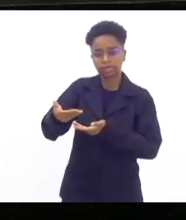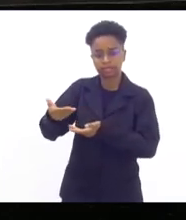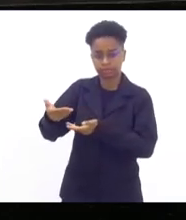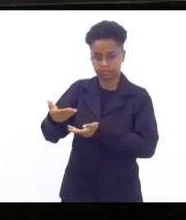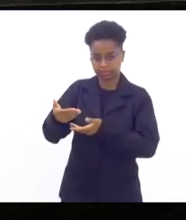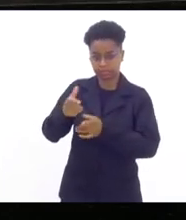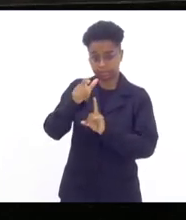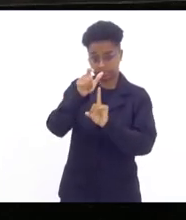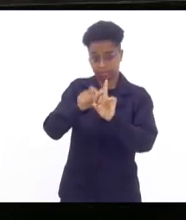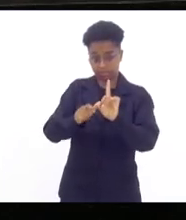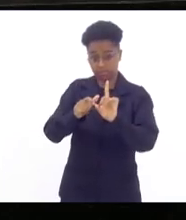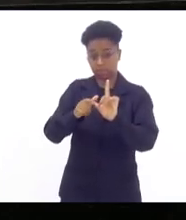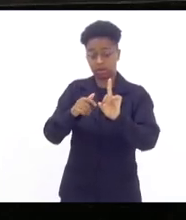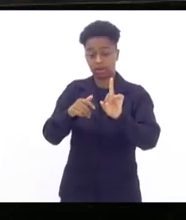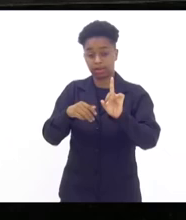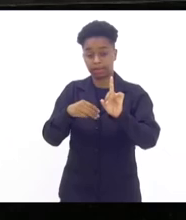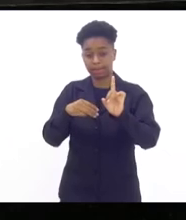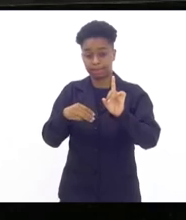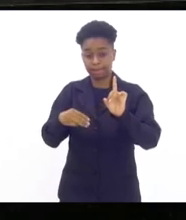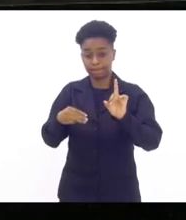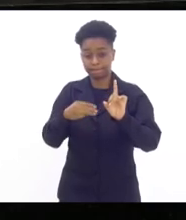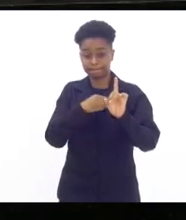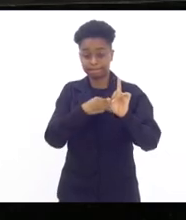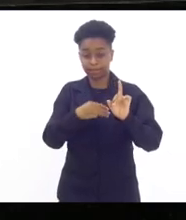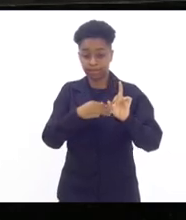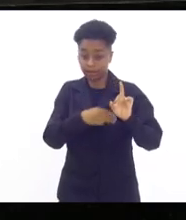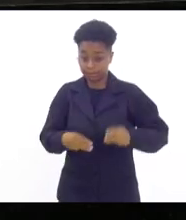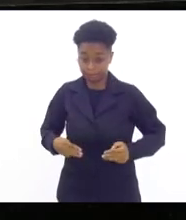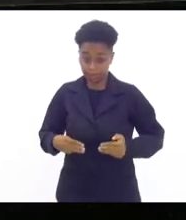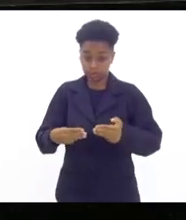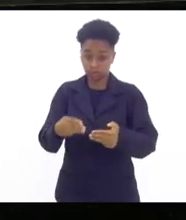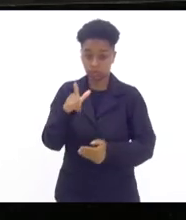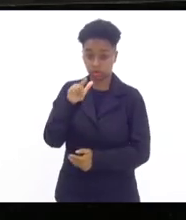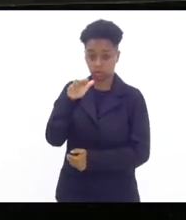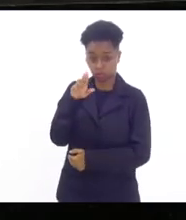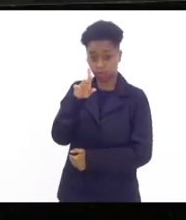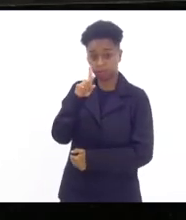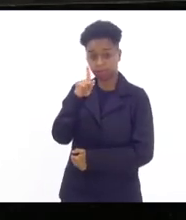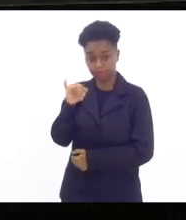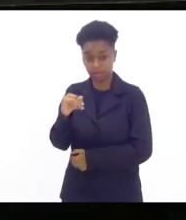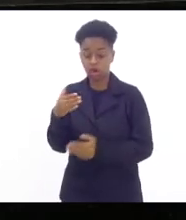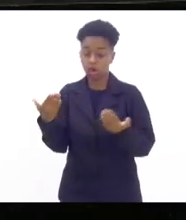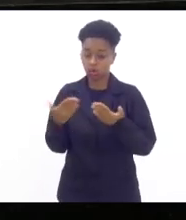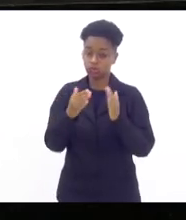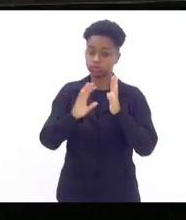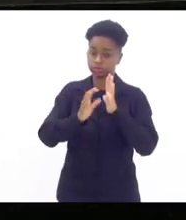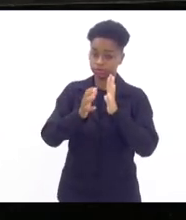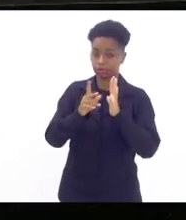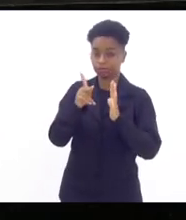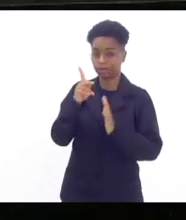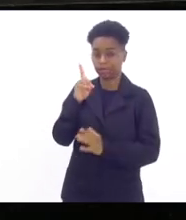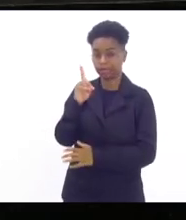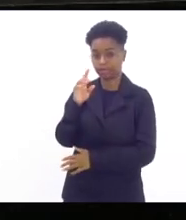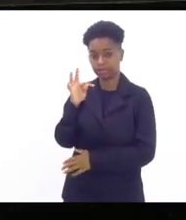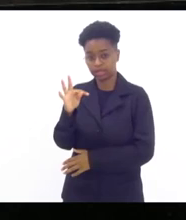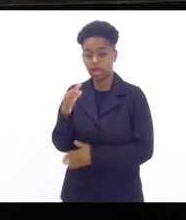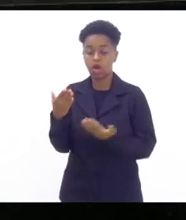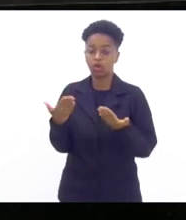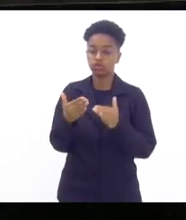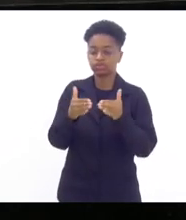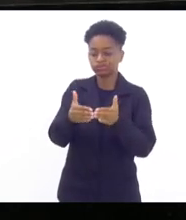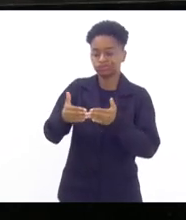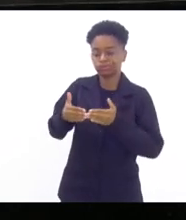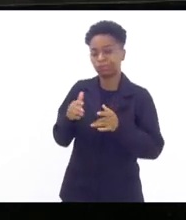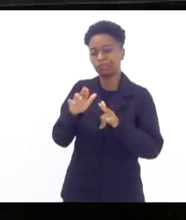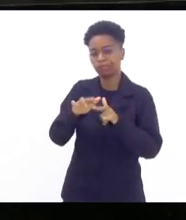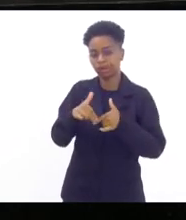queridíssimo ministro Lupe presidente do PDT hoje presidente licenciado porque ao exercer o cargo de